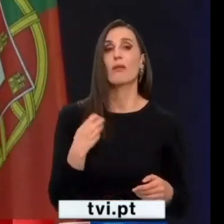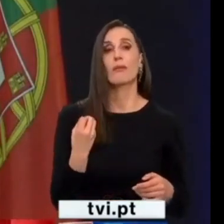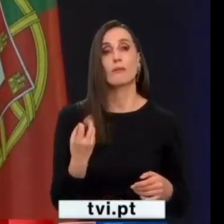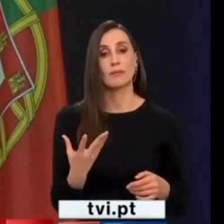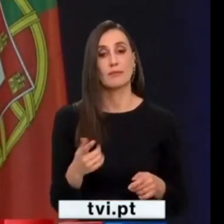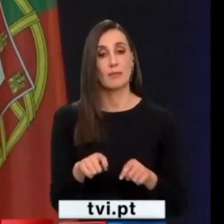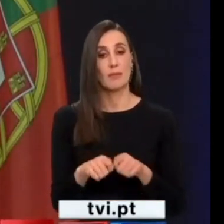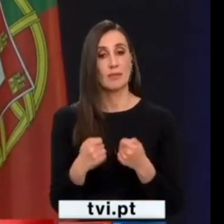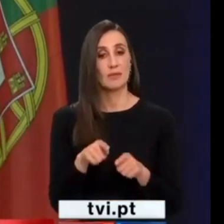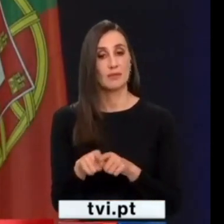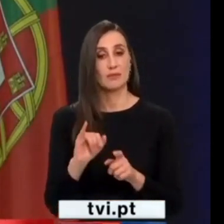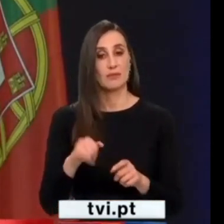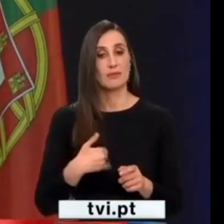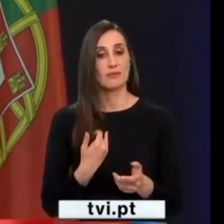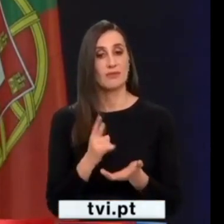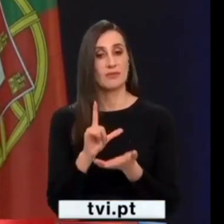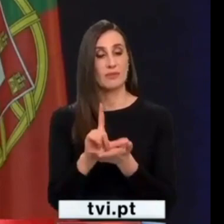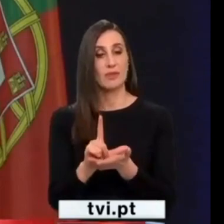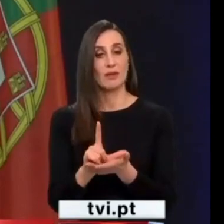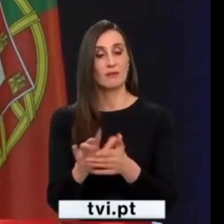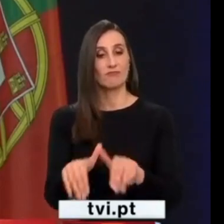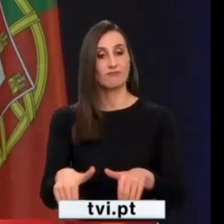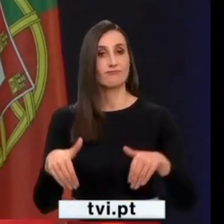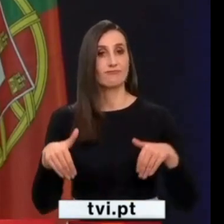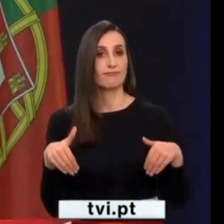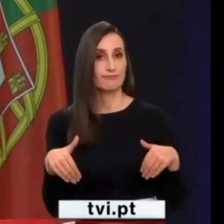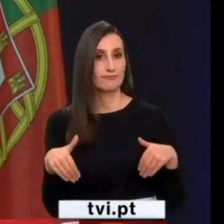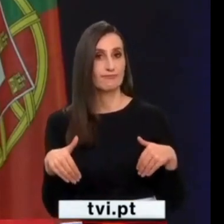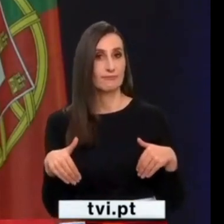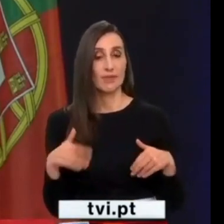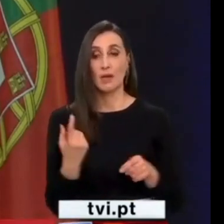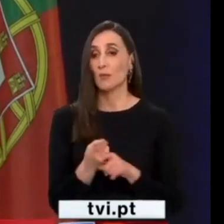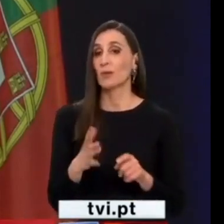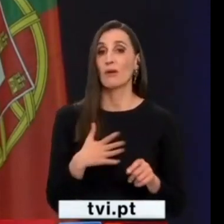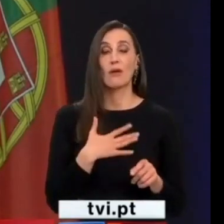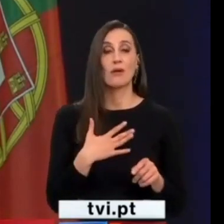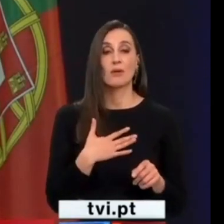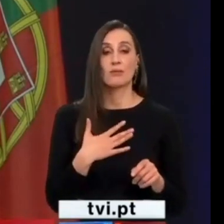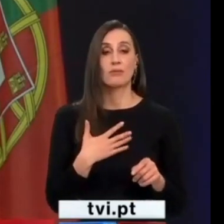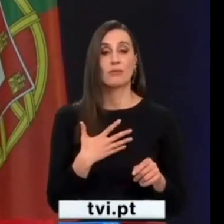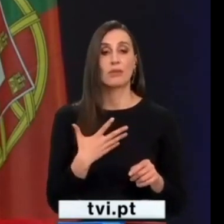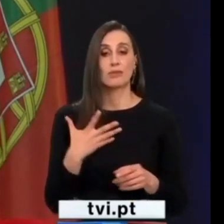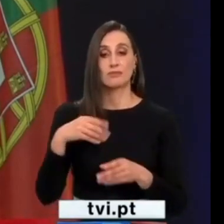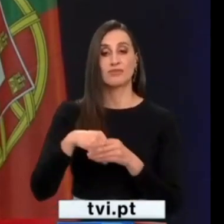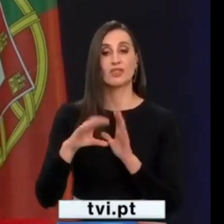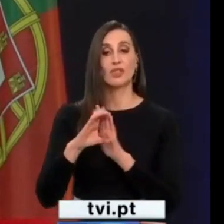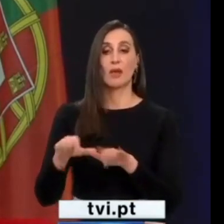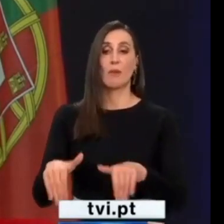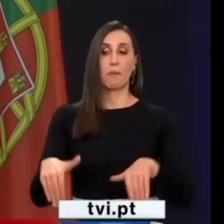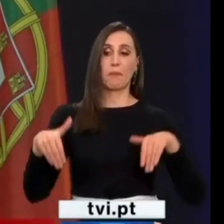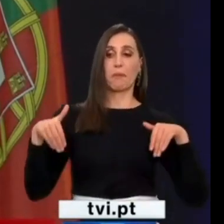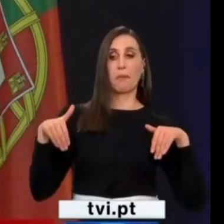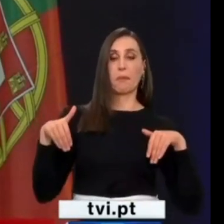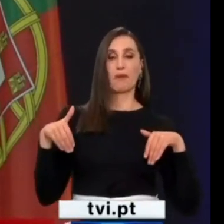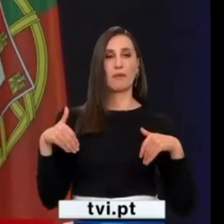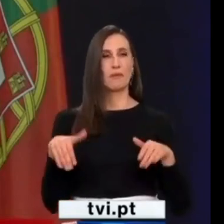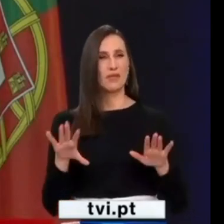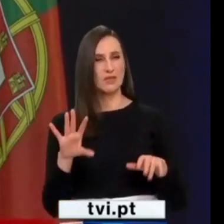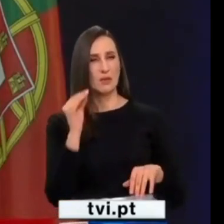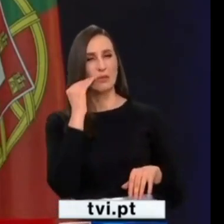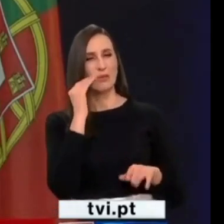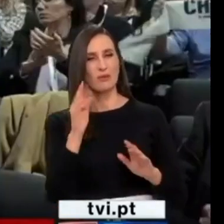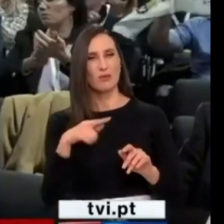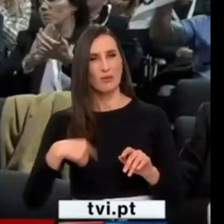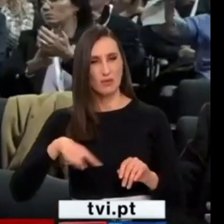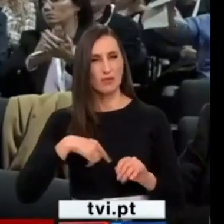que um partido da Iniciativa Liberal se ponha fora por não querer ter nada a ver com o Chega. Mas desde quando é que nós vamos